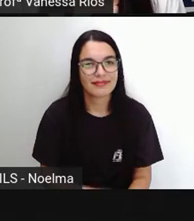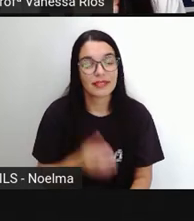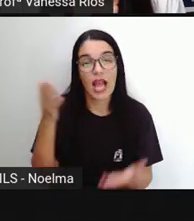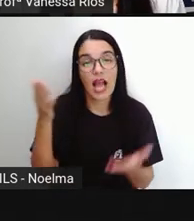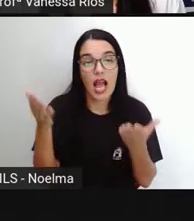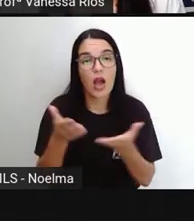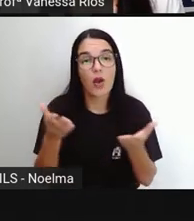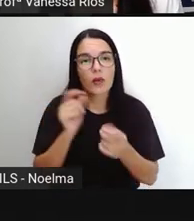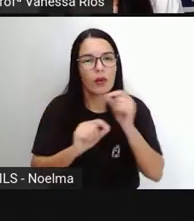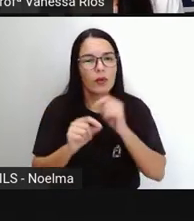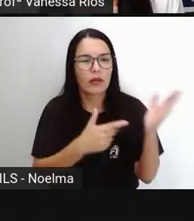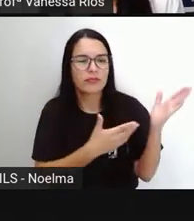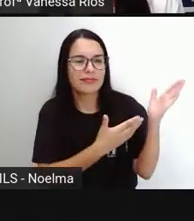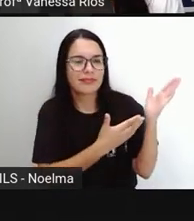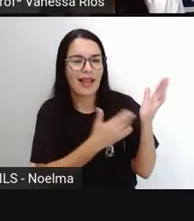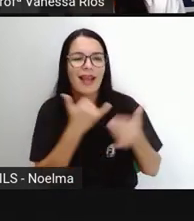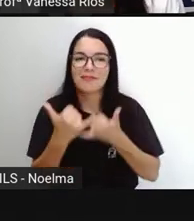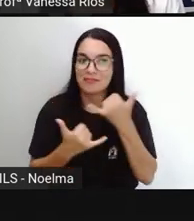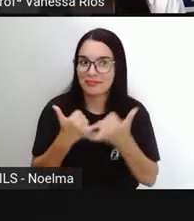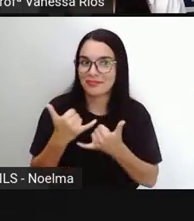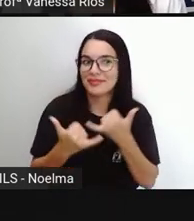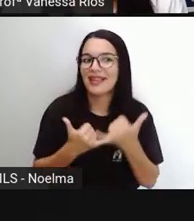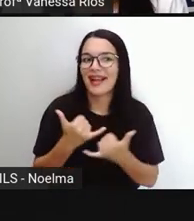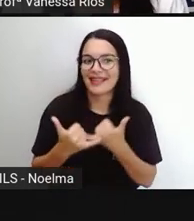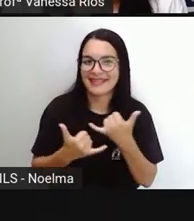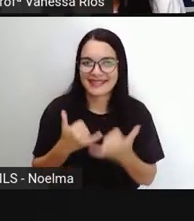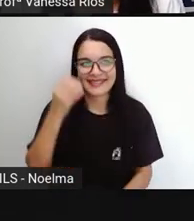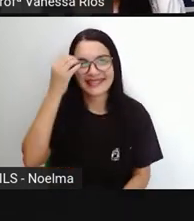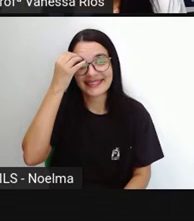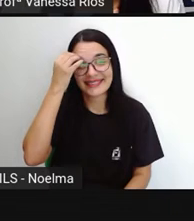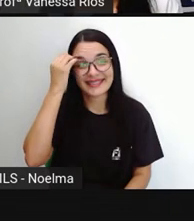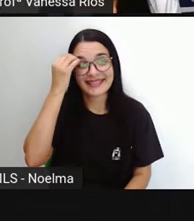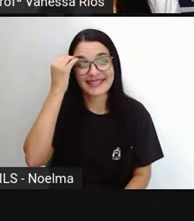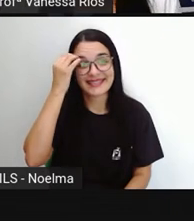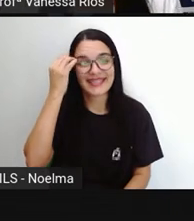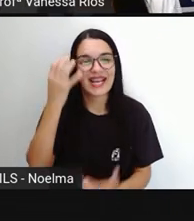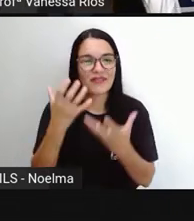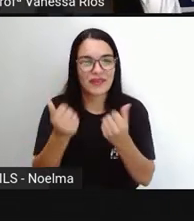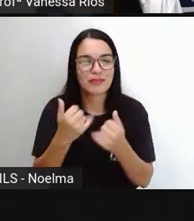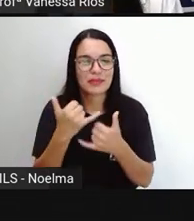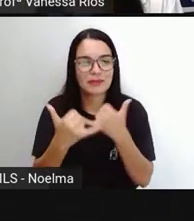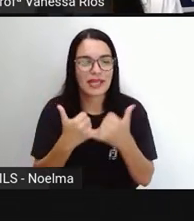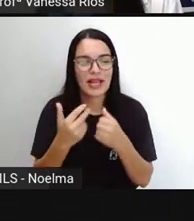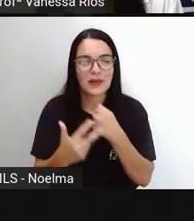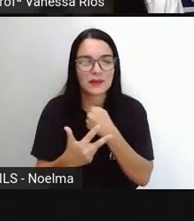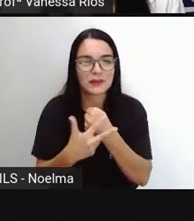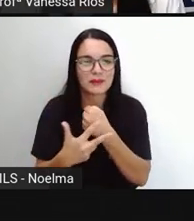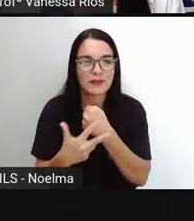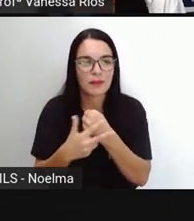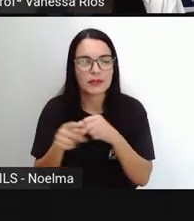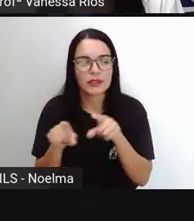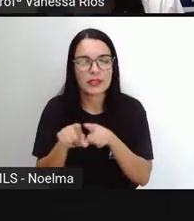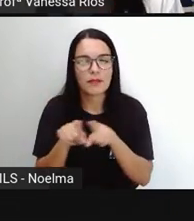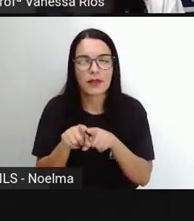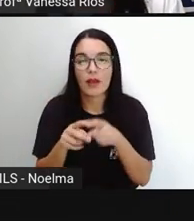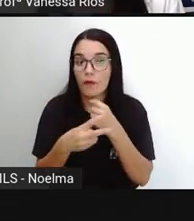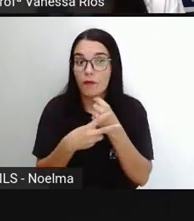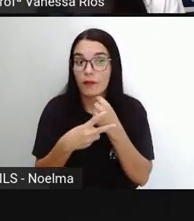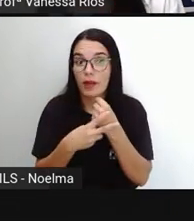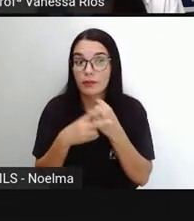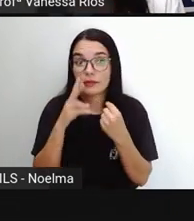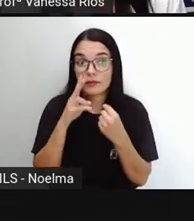Agora, a Pró tem aí uma atividade, a gente vai brincar, certo? Brincar com os verbos e observar todas essas